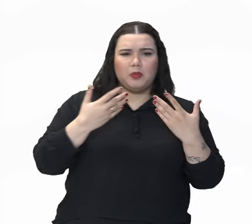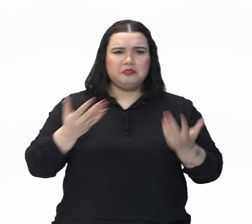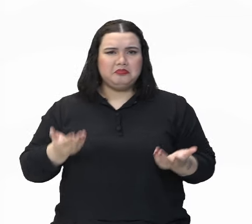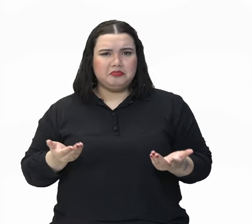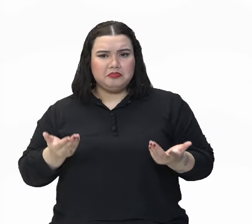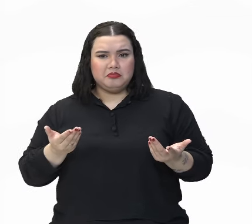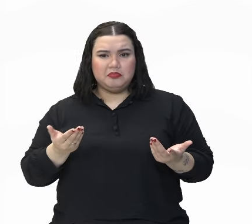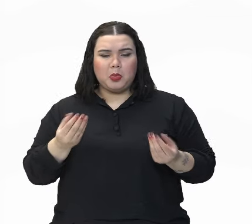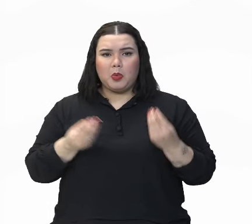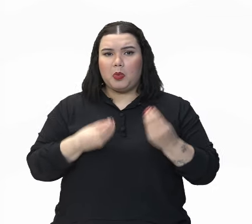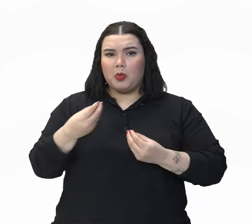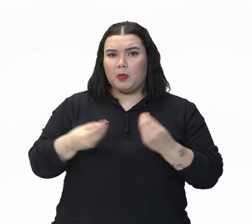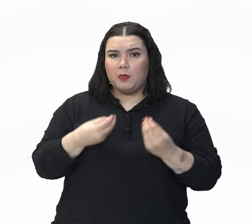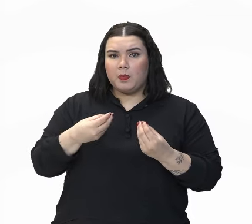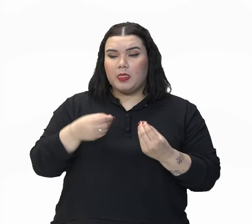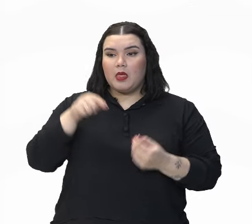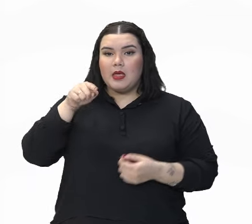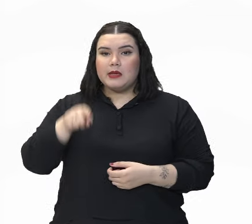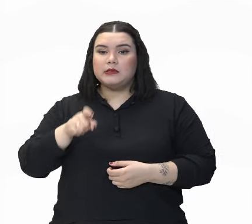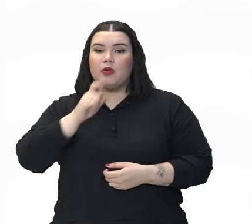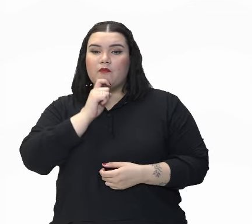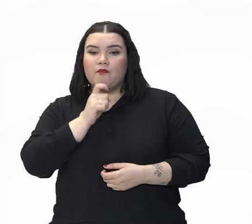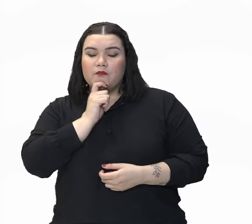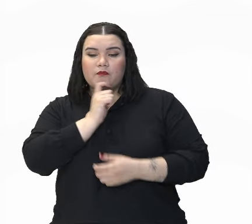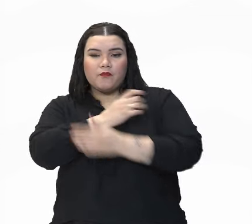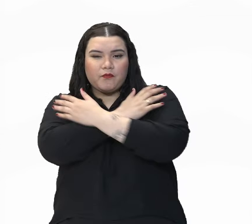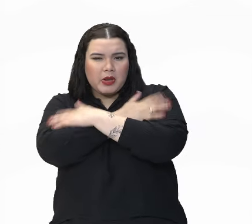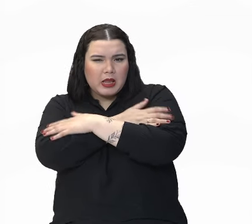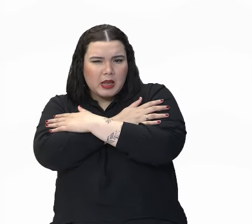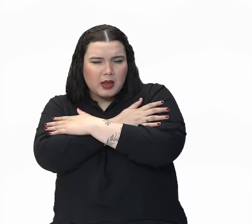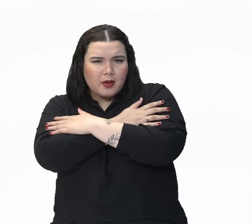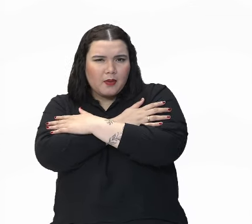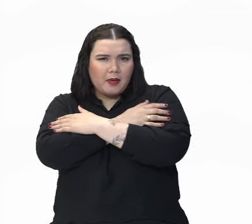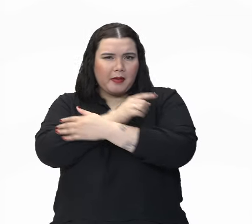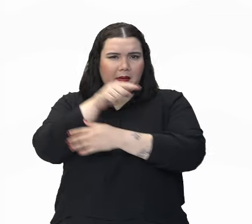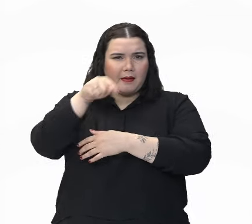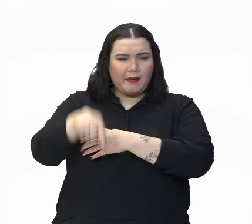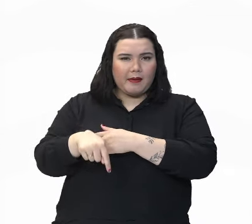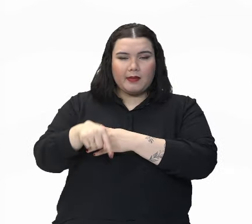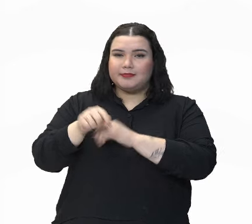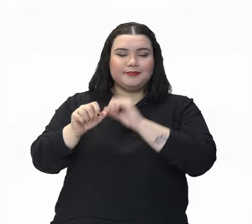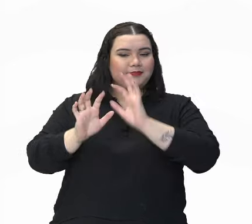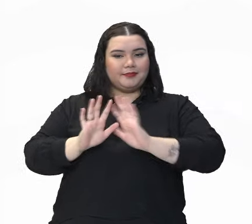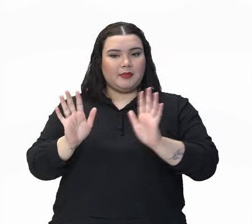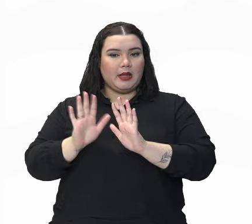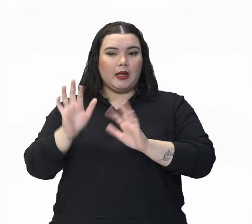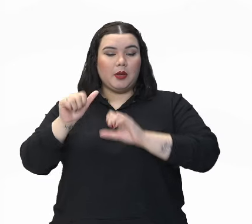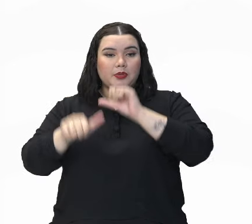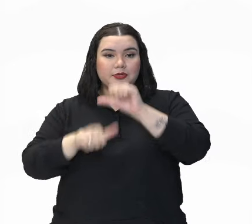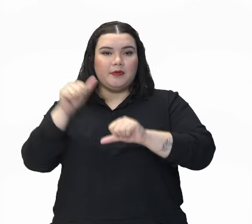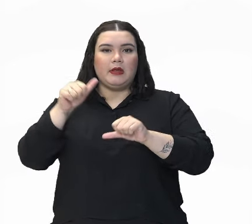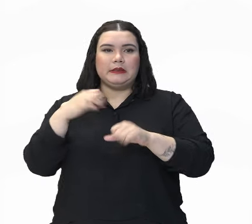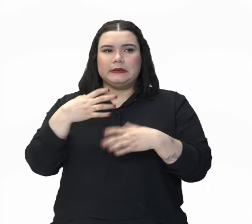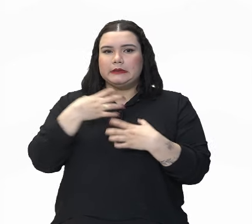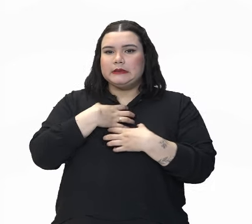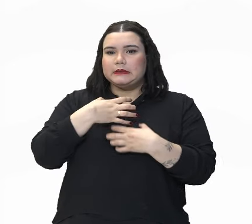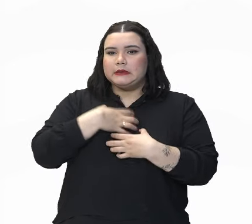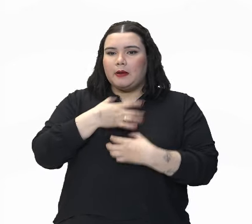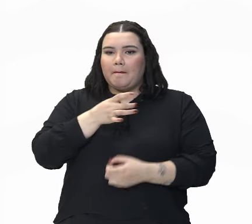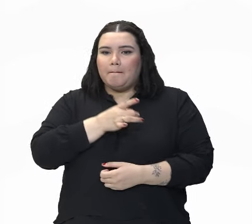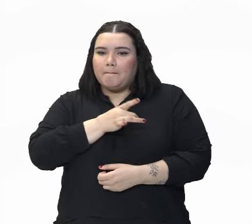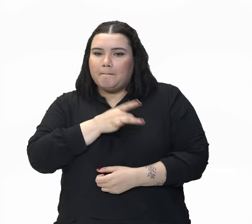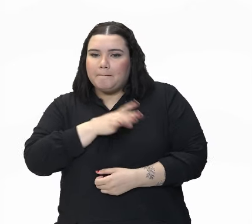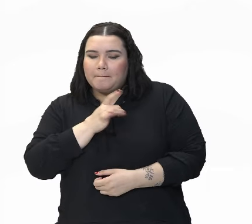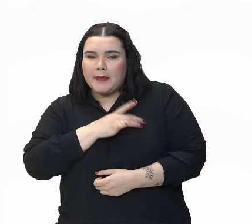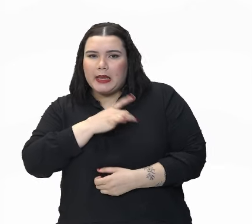frio, poderia ser o frio que dava por conta de sair daquele lugar. É ruim